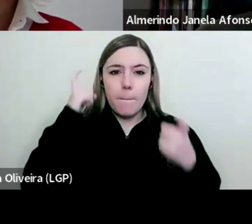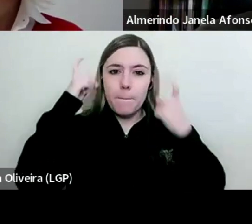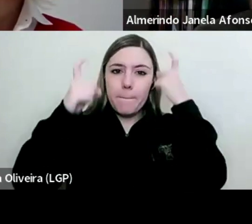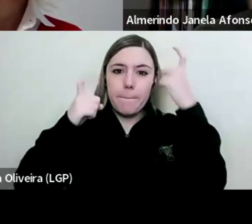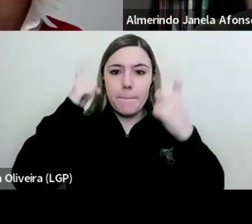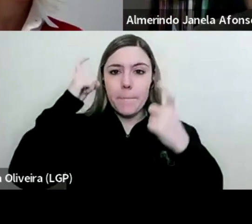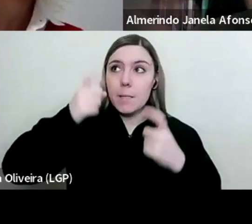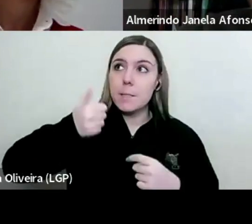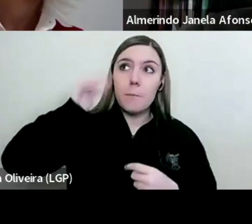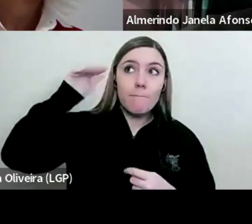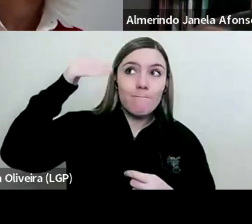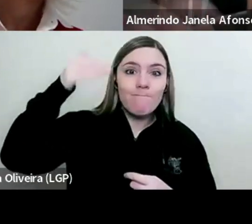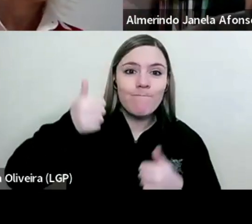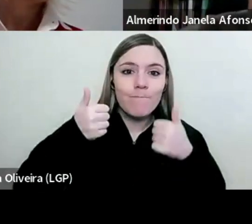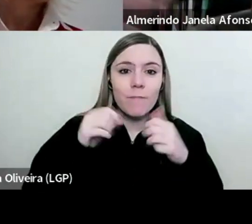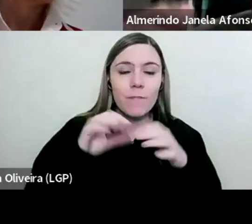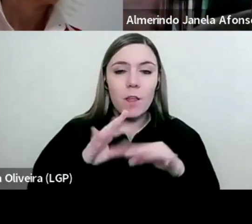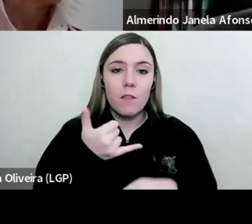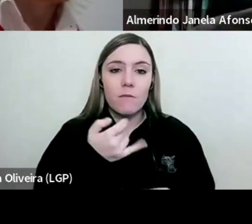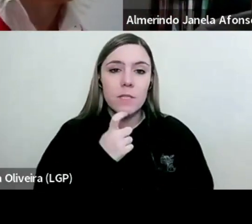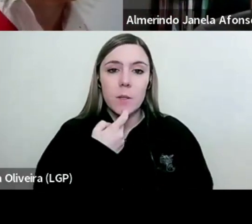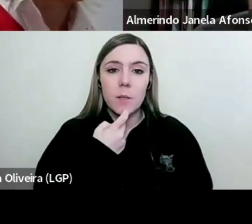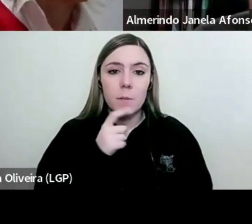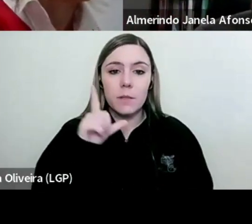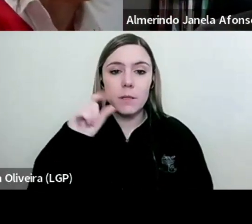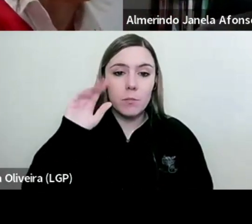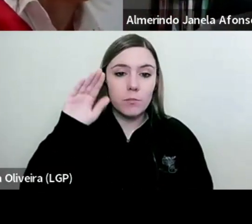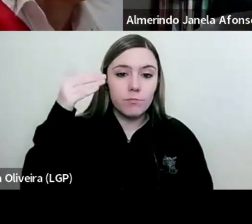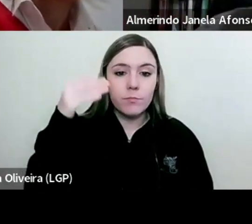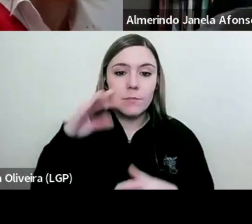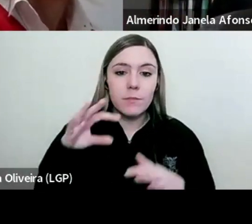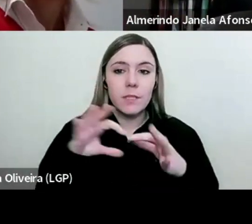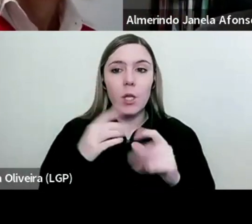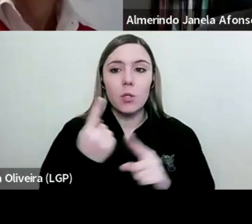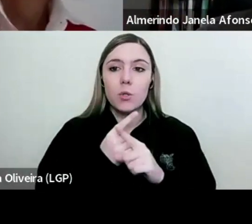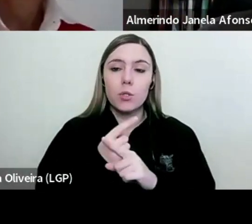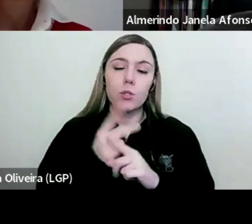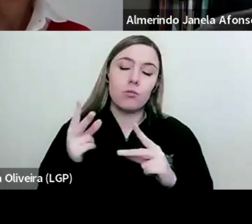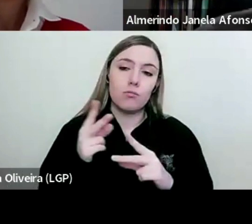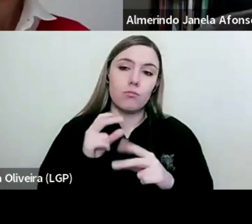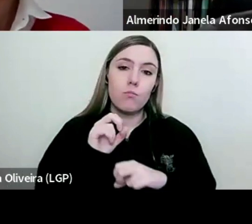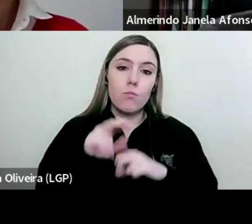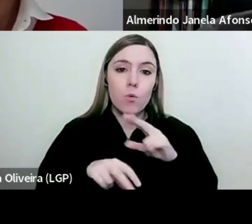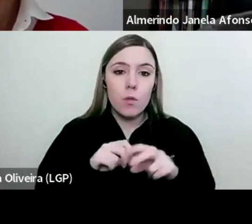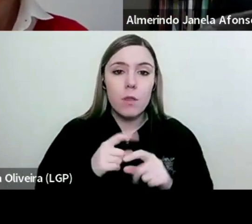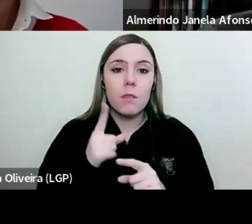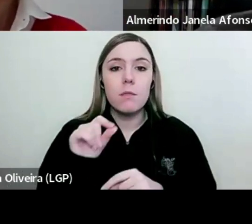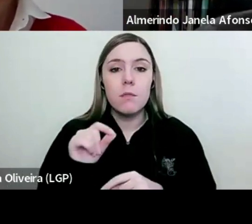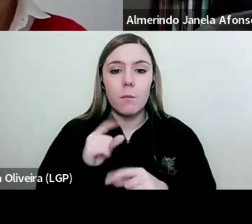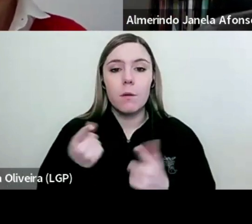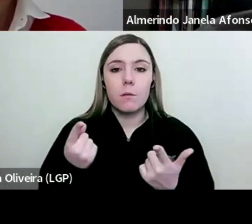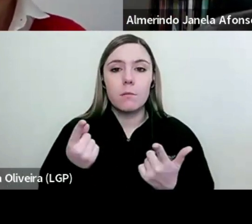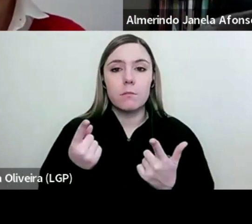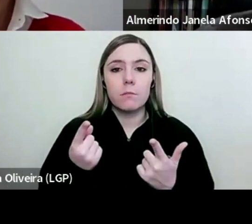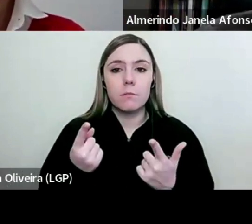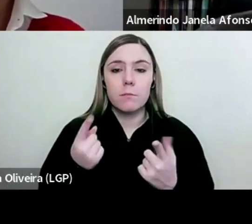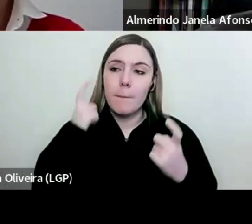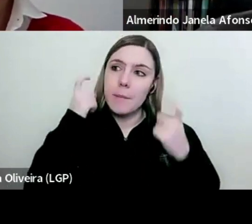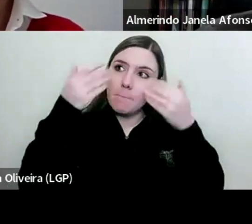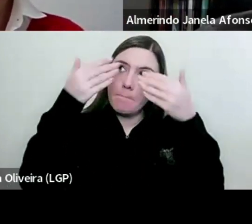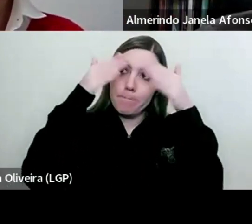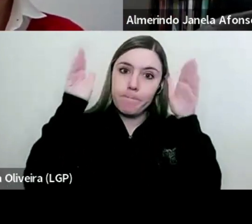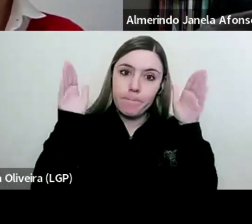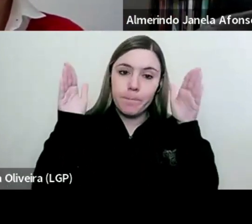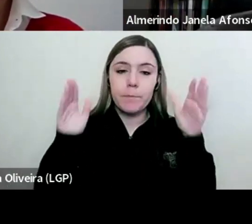e a miragem para a modernização e para o capitalismo democrático com